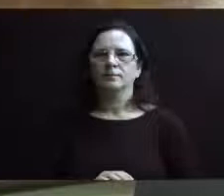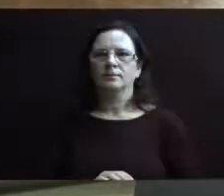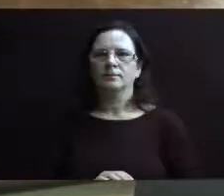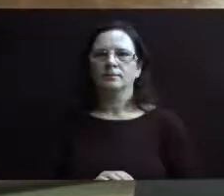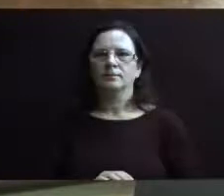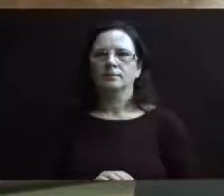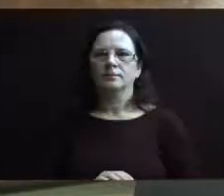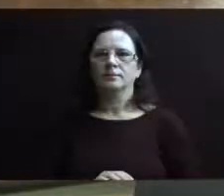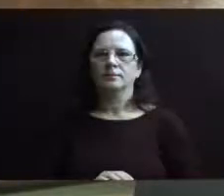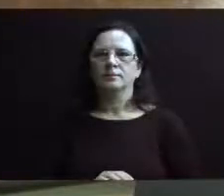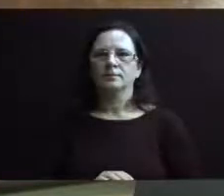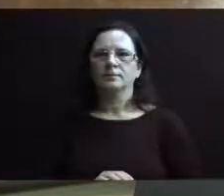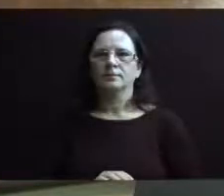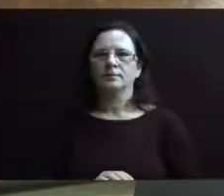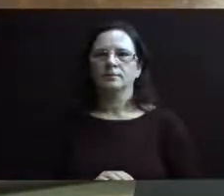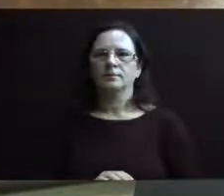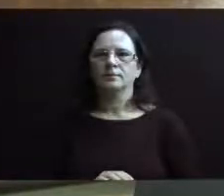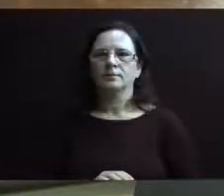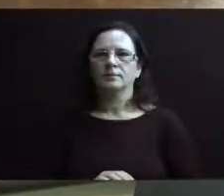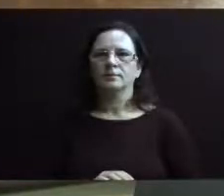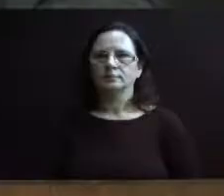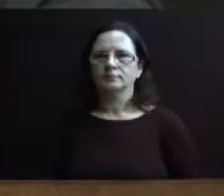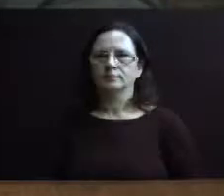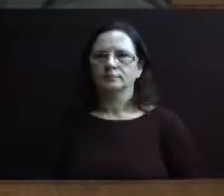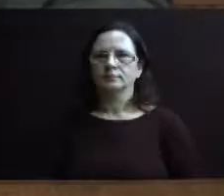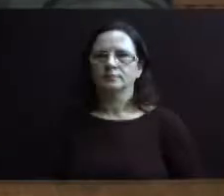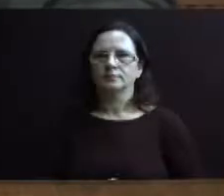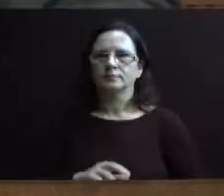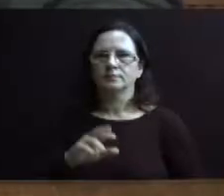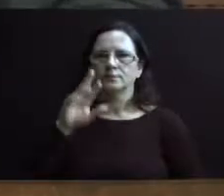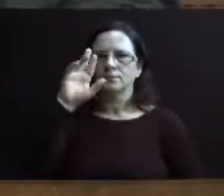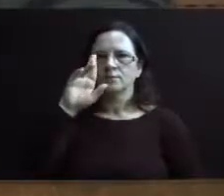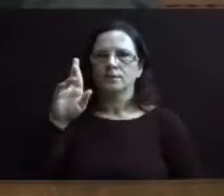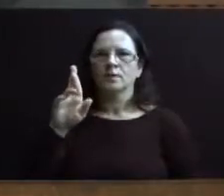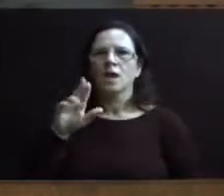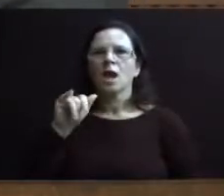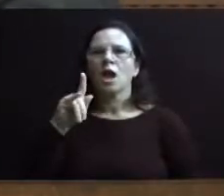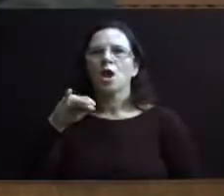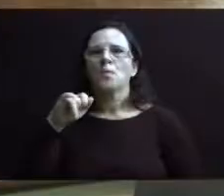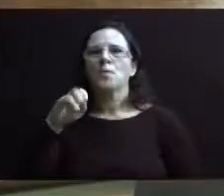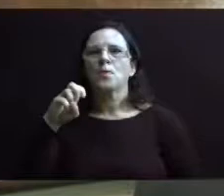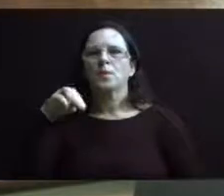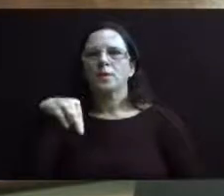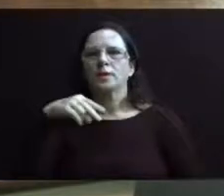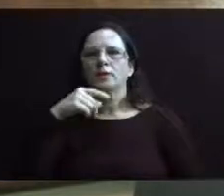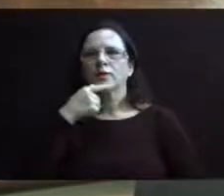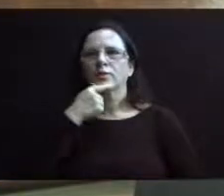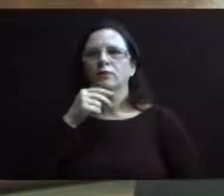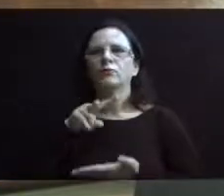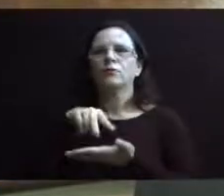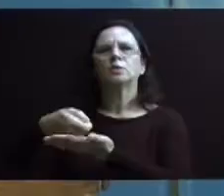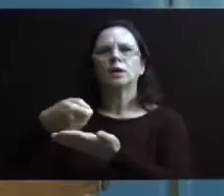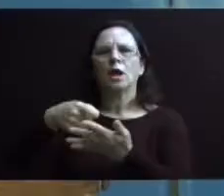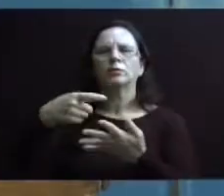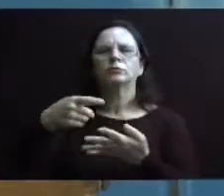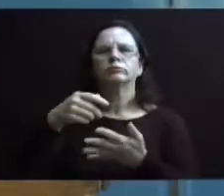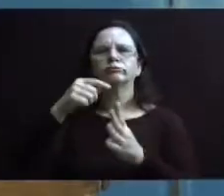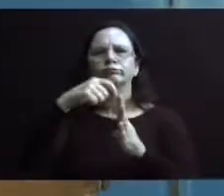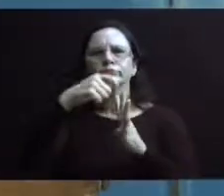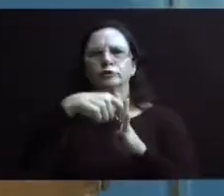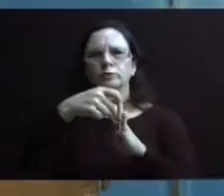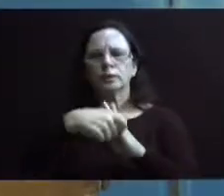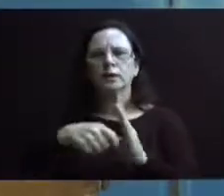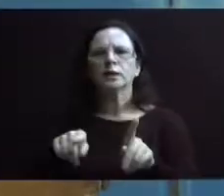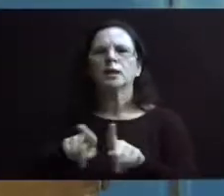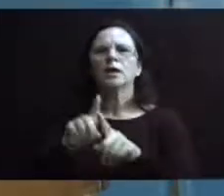A Câmara promoveu a audiência pública da saúde, referente ao segundo quadrimestre de 2019. A prestação